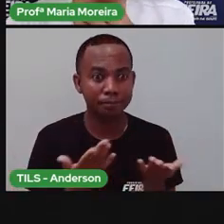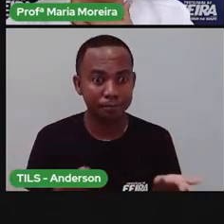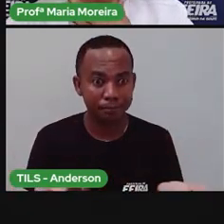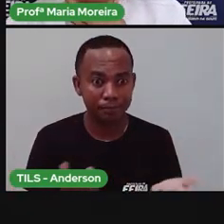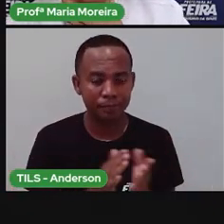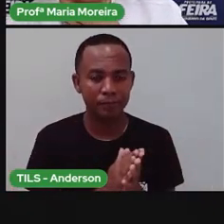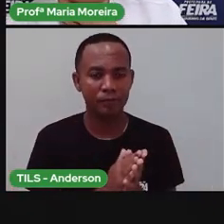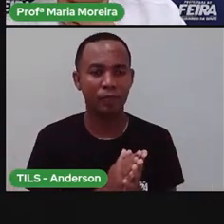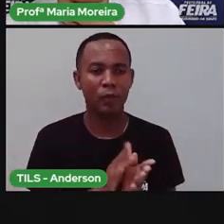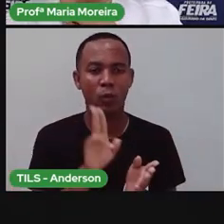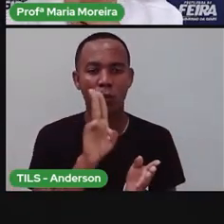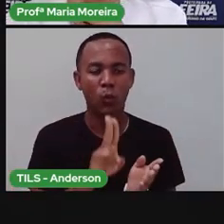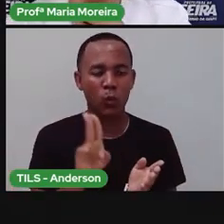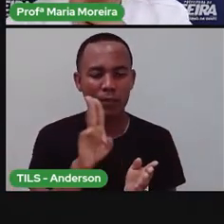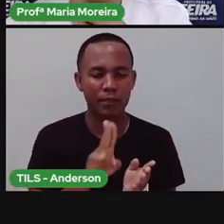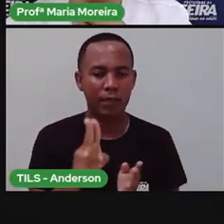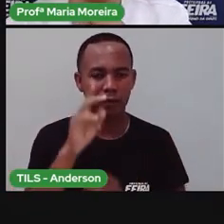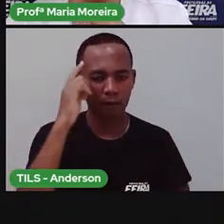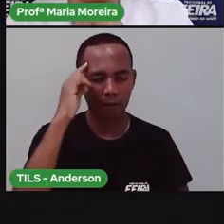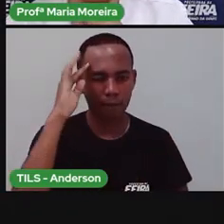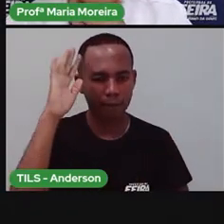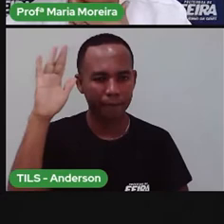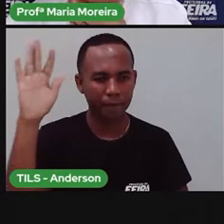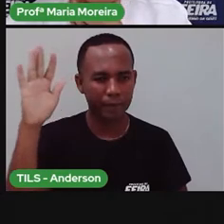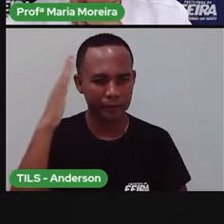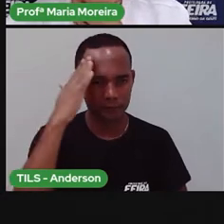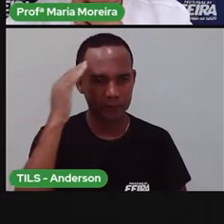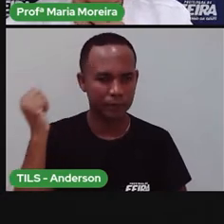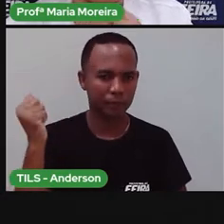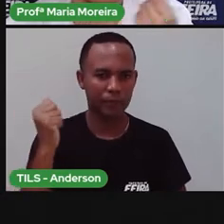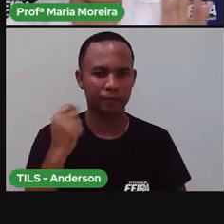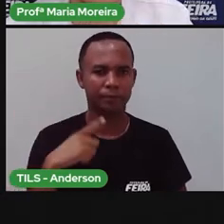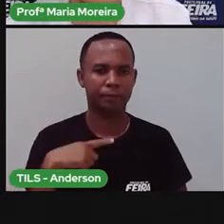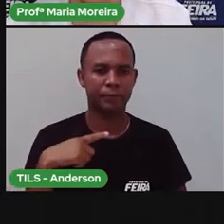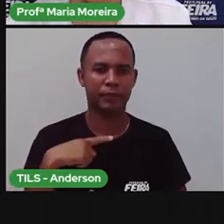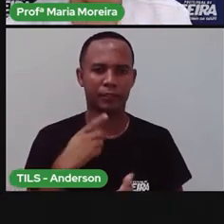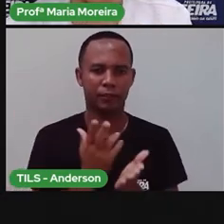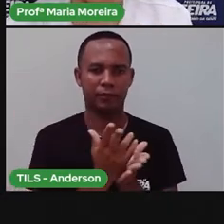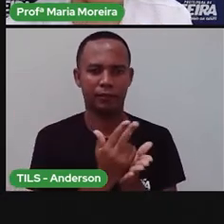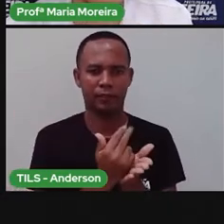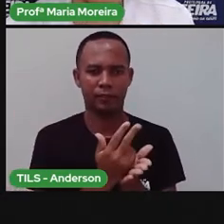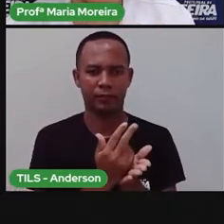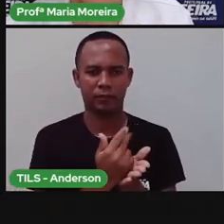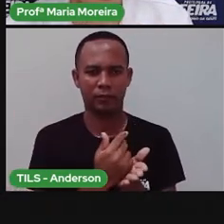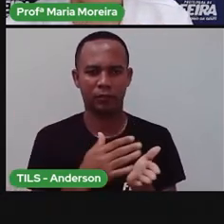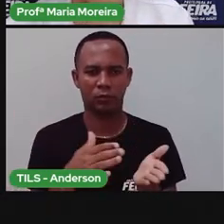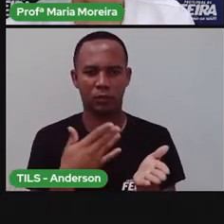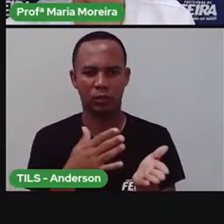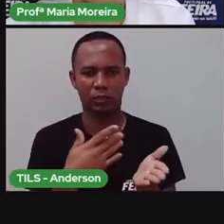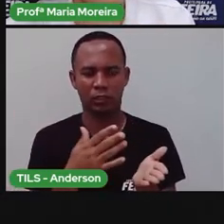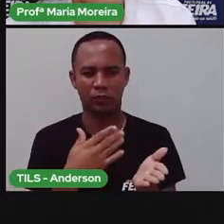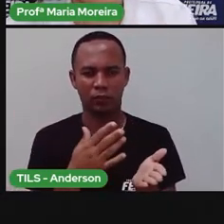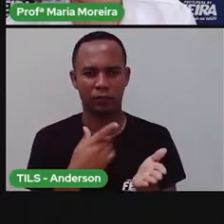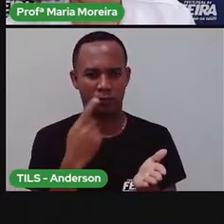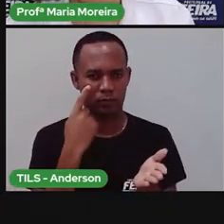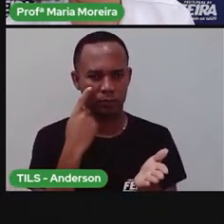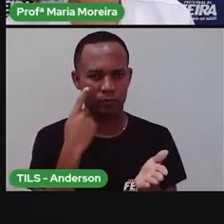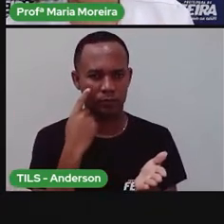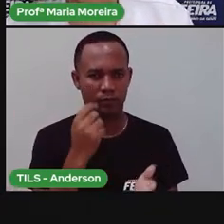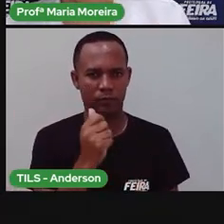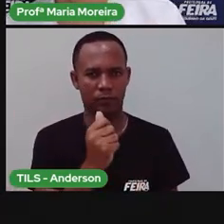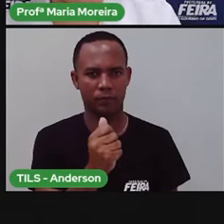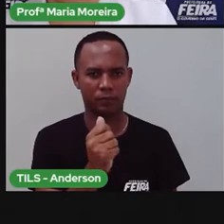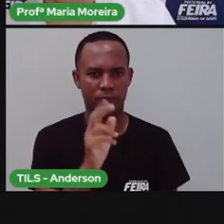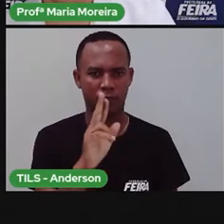vamos usar a nossa imaginação para saber. Bom, aqui na imagem, para trás a capa do livro, né? A arca de Noé. E do